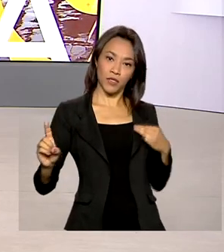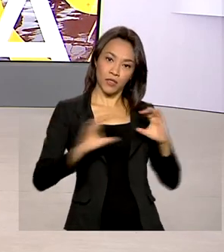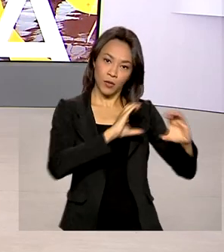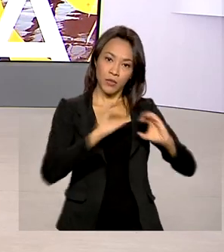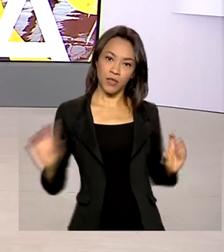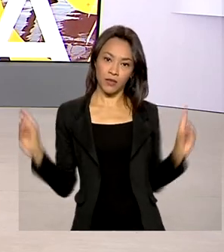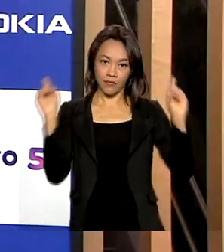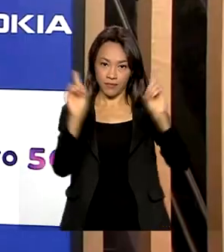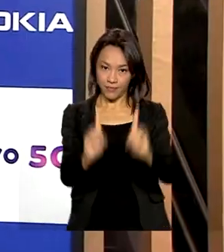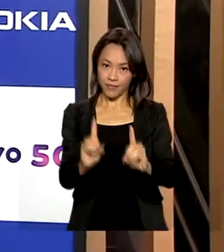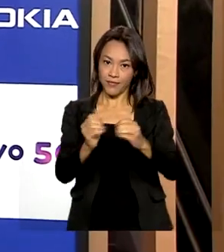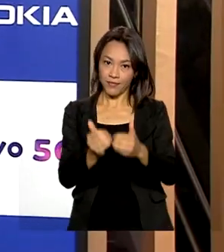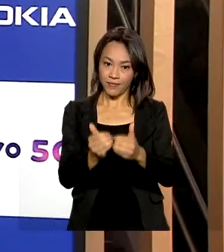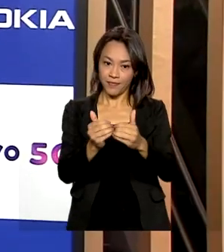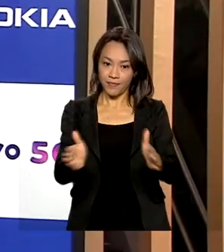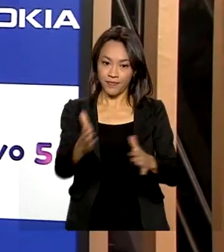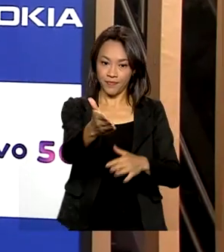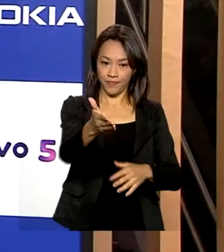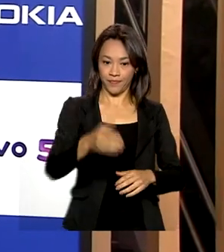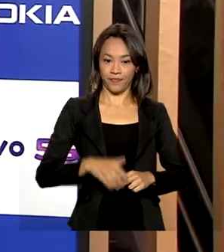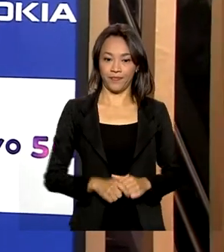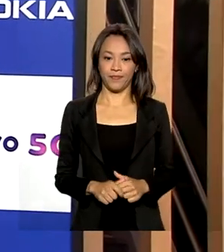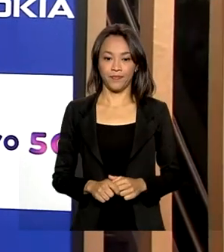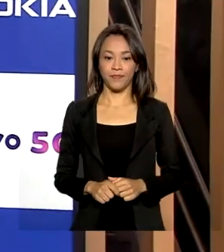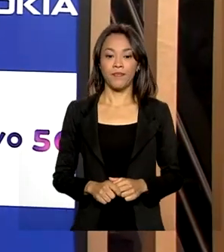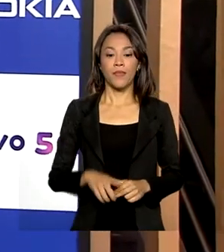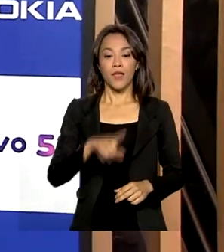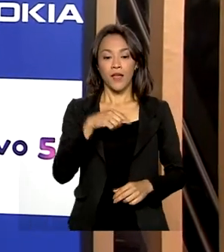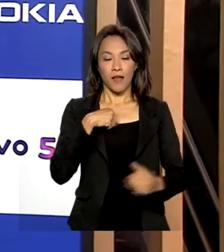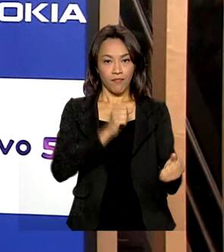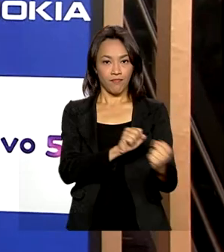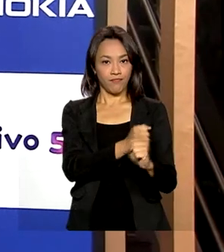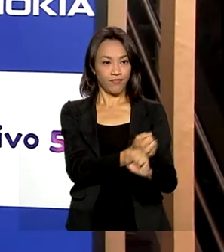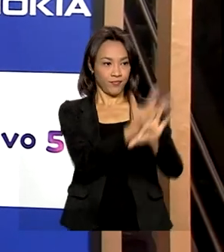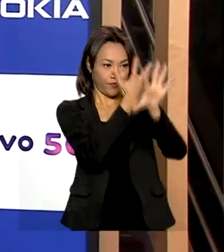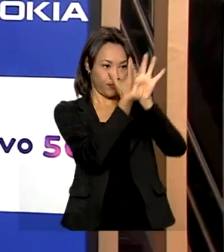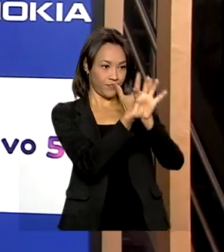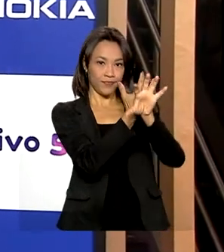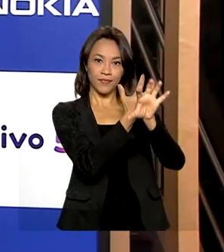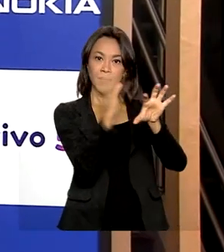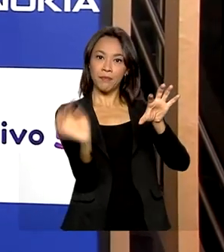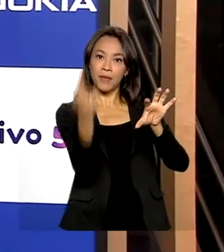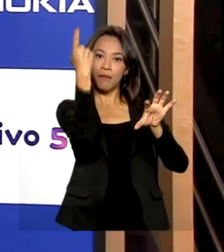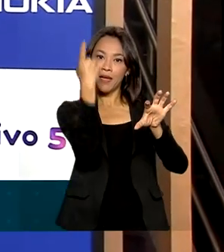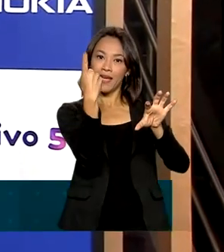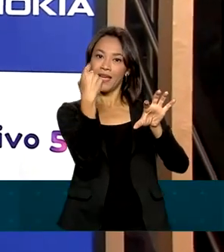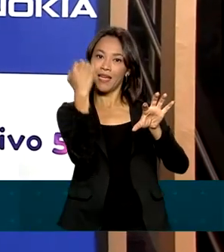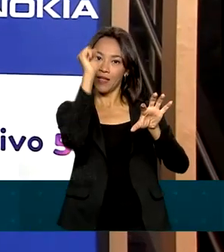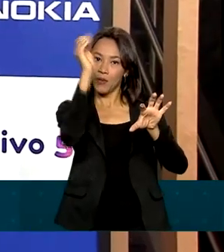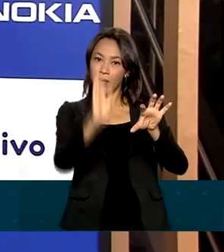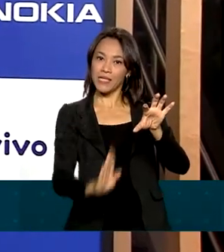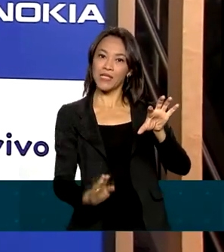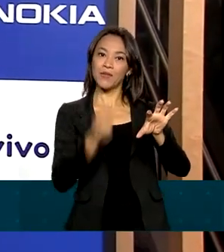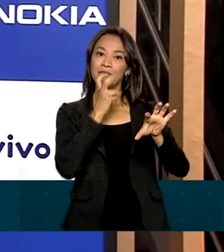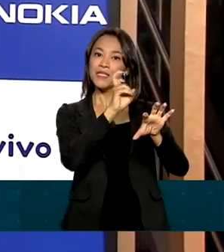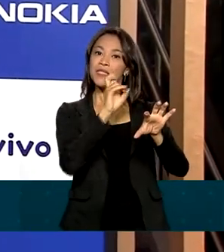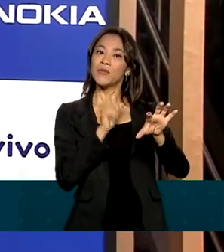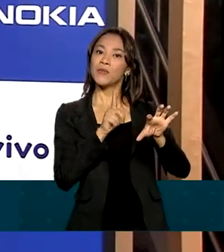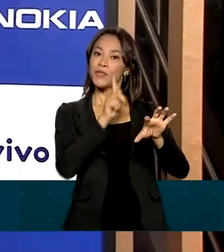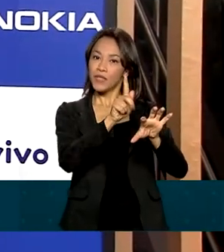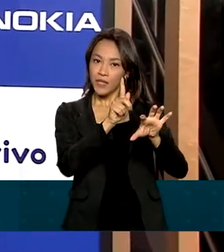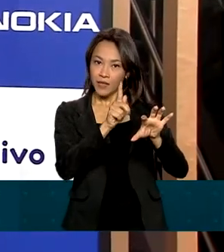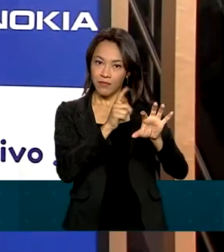Fábio Faria. Estamos fazendo, presidente, a primeira ligação do Brasil de 5G e o